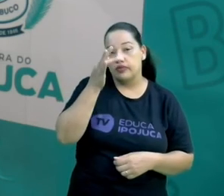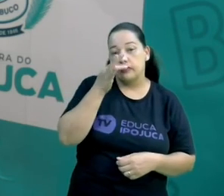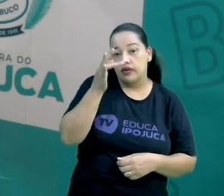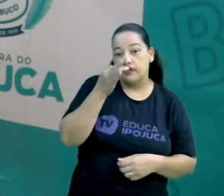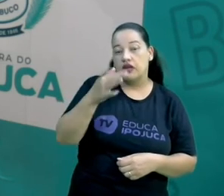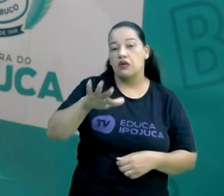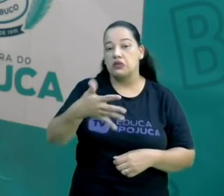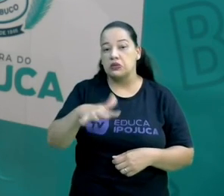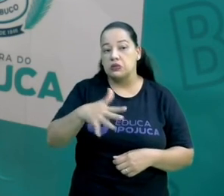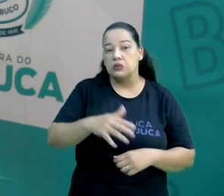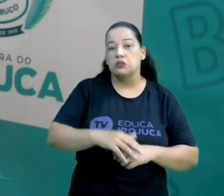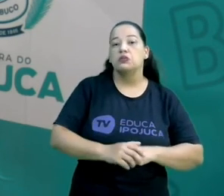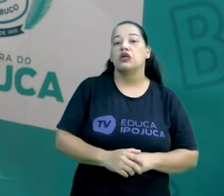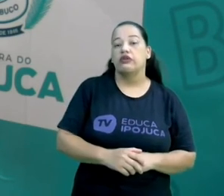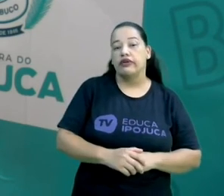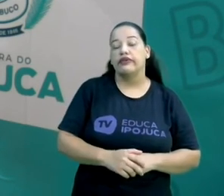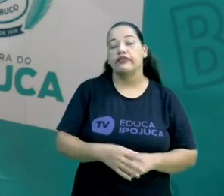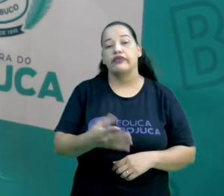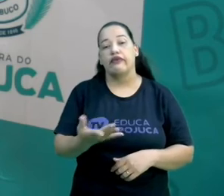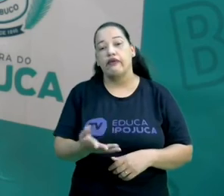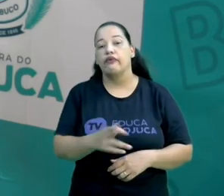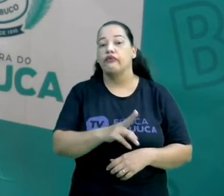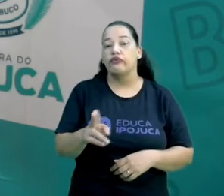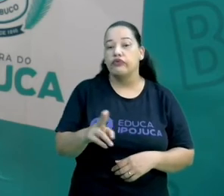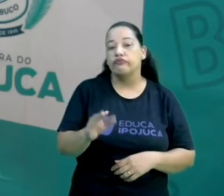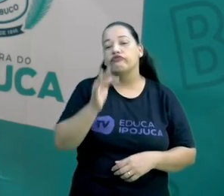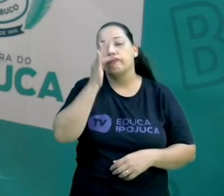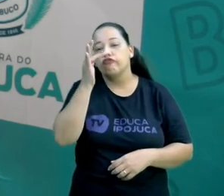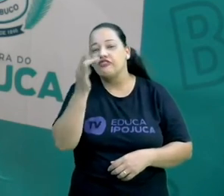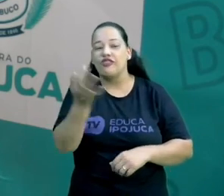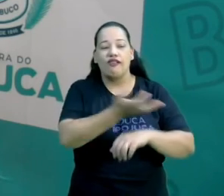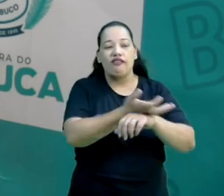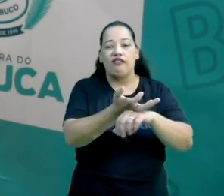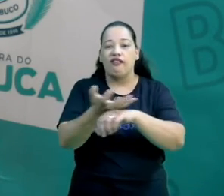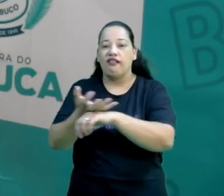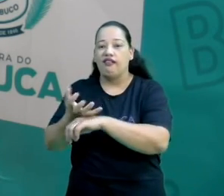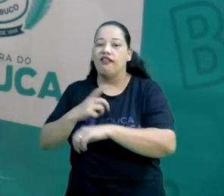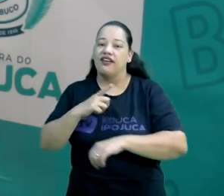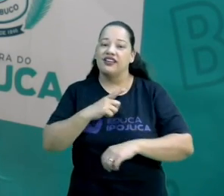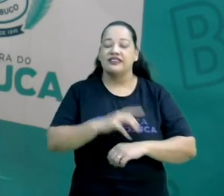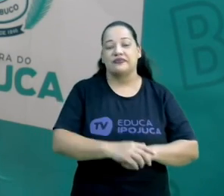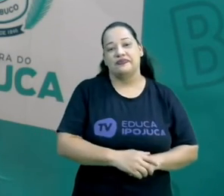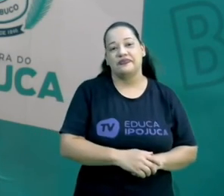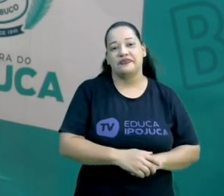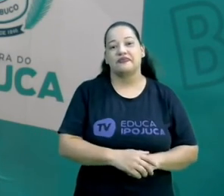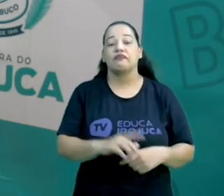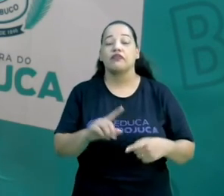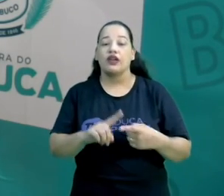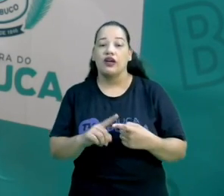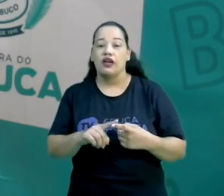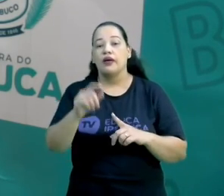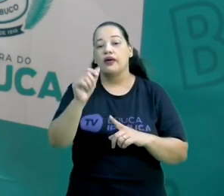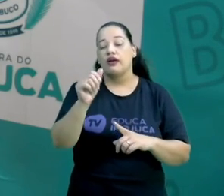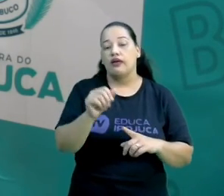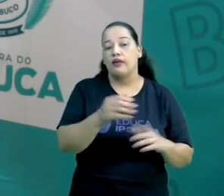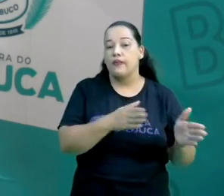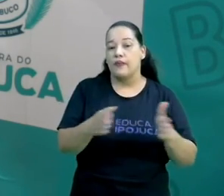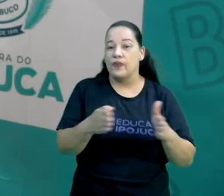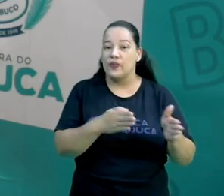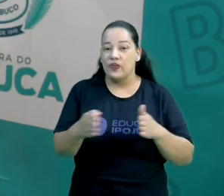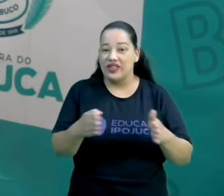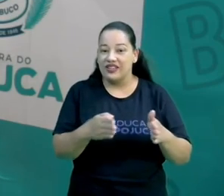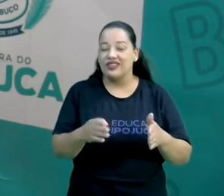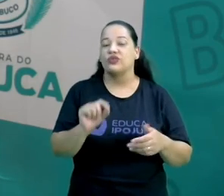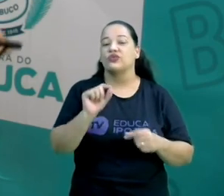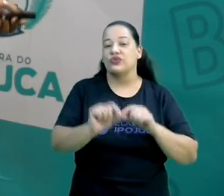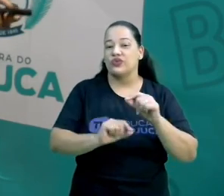temperatura mais agradável, conhecida como as estações das flores. E o outono, é conhecida como a estação